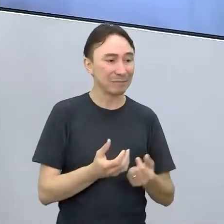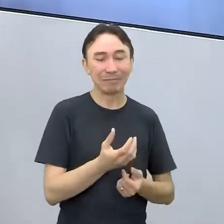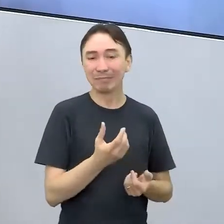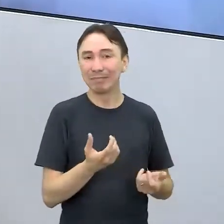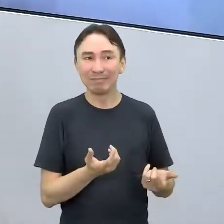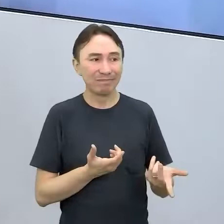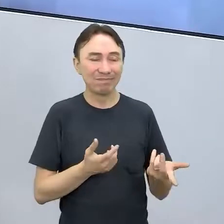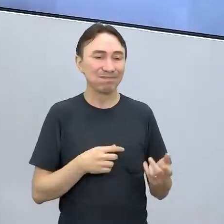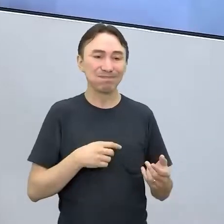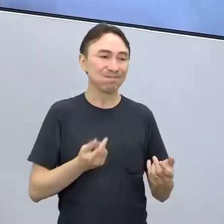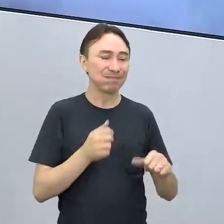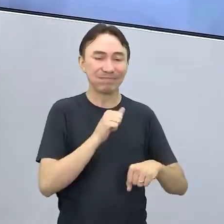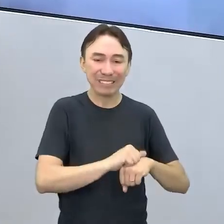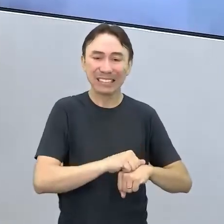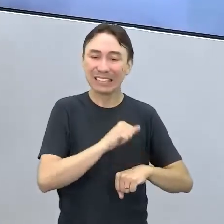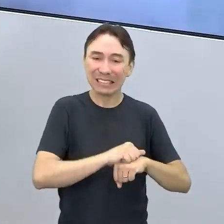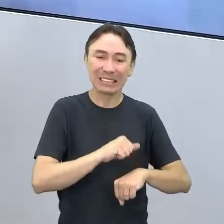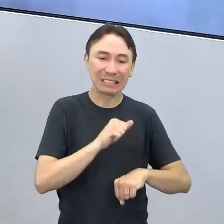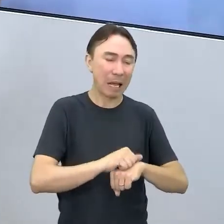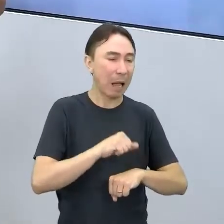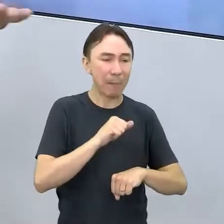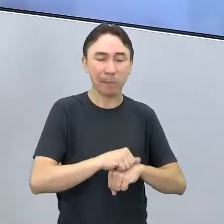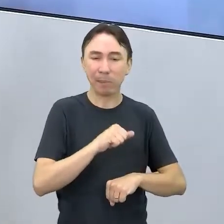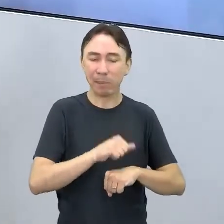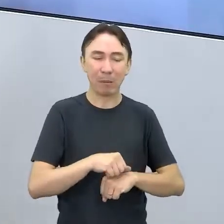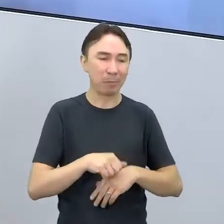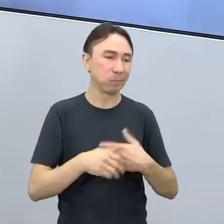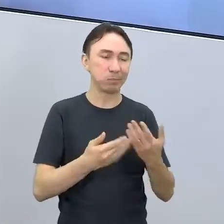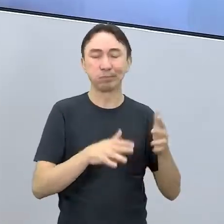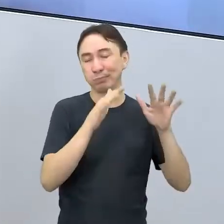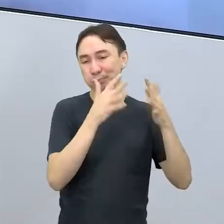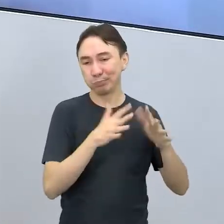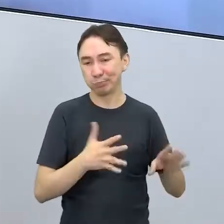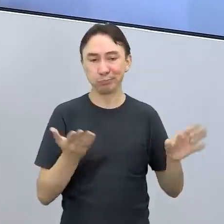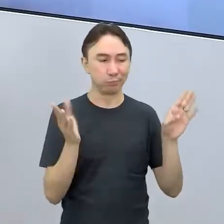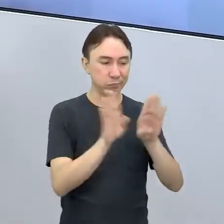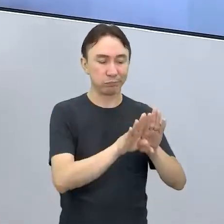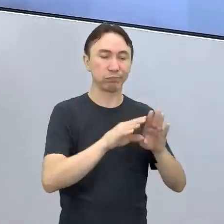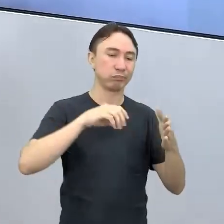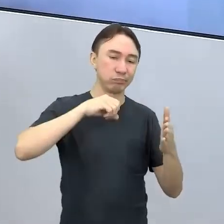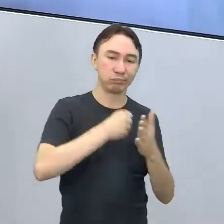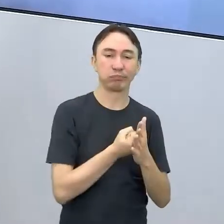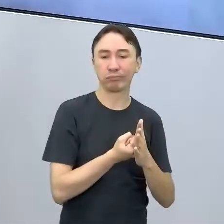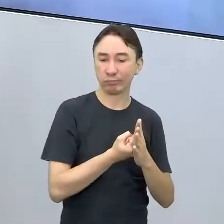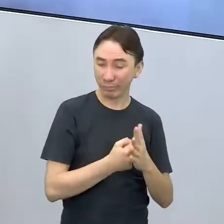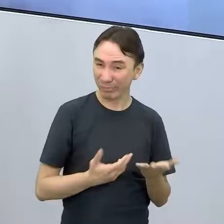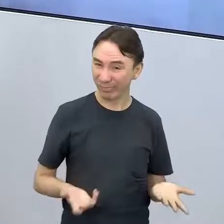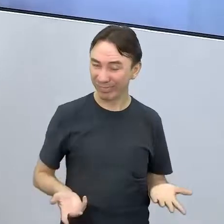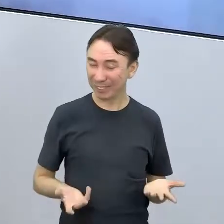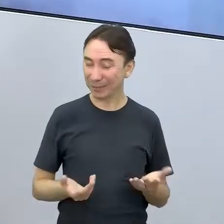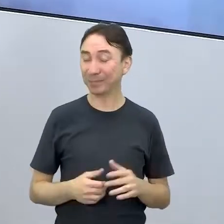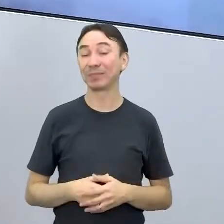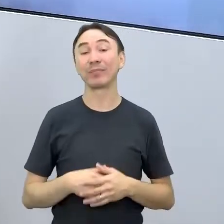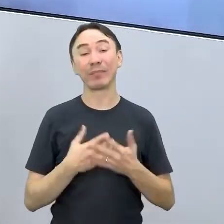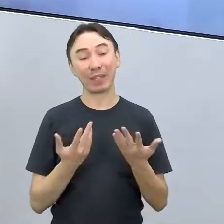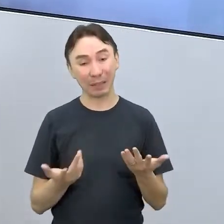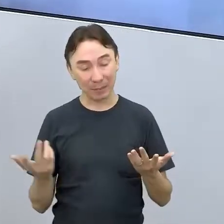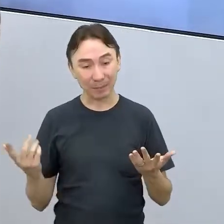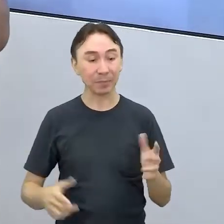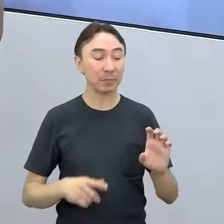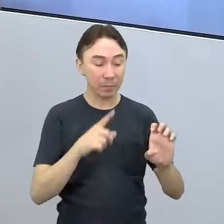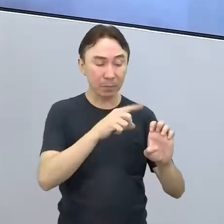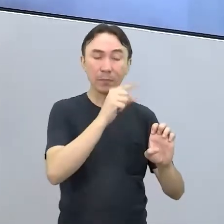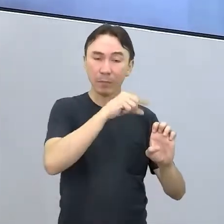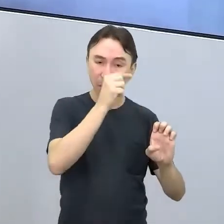essa empresa acabou ficando sem nenhum tostão, ela acabou falindo, ela teve que fechar as portas, tá? Então, o empreendimento clássico, sim, é um